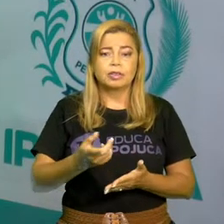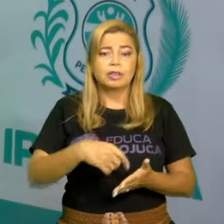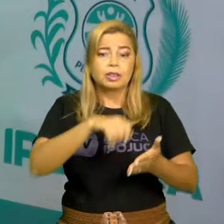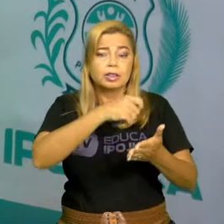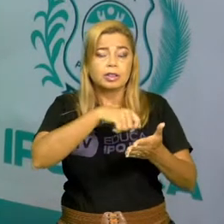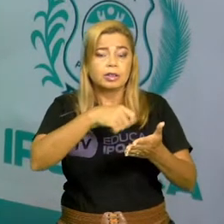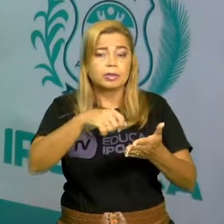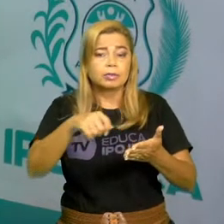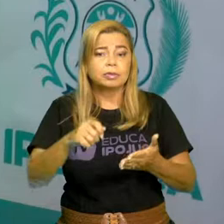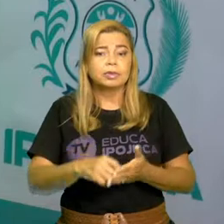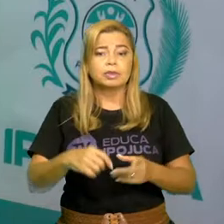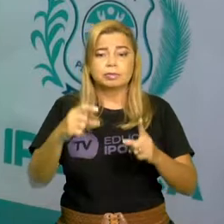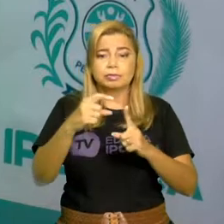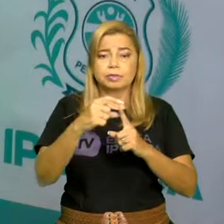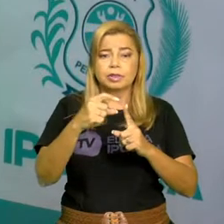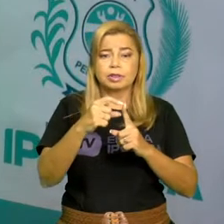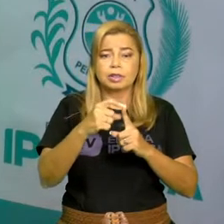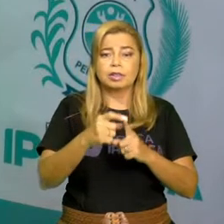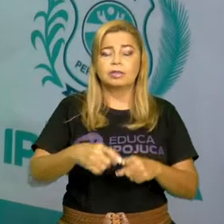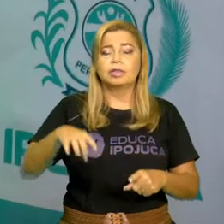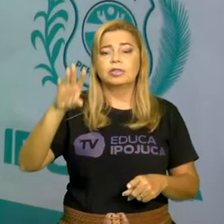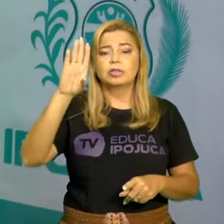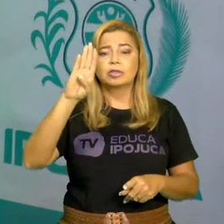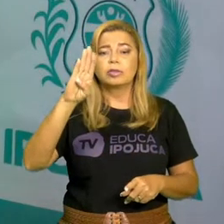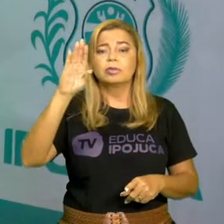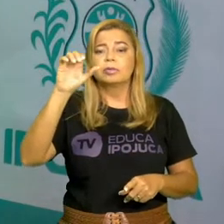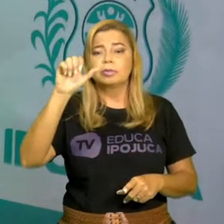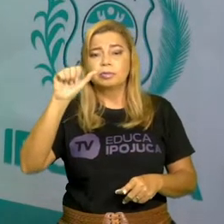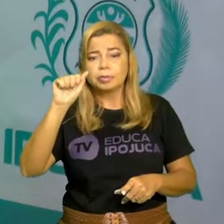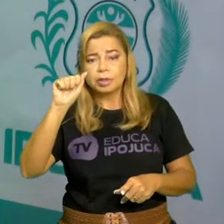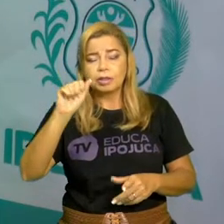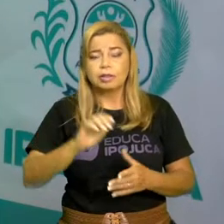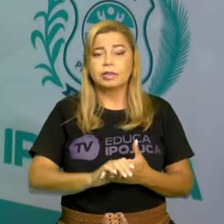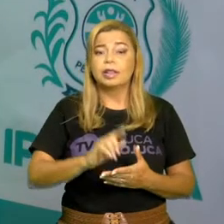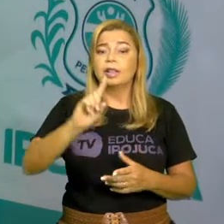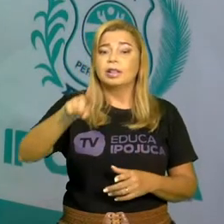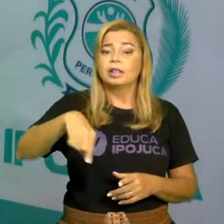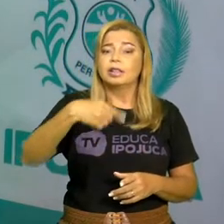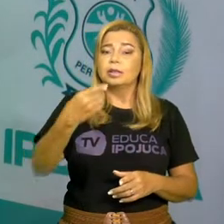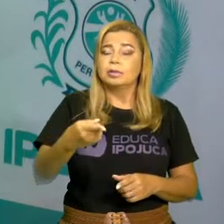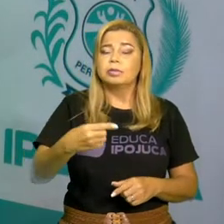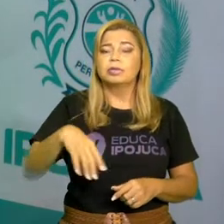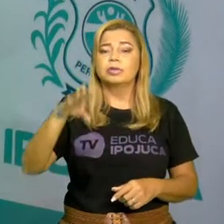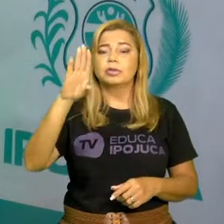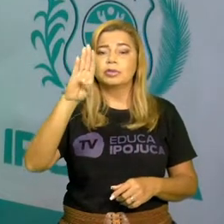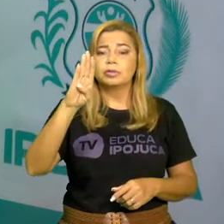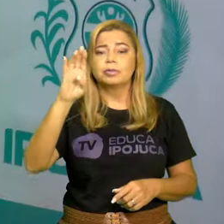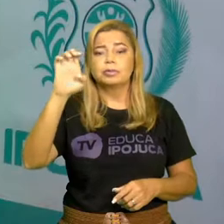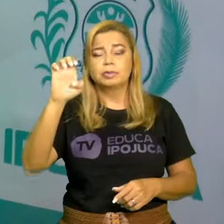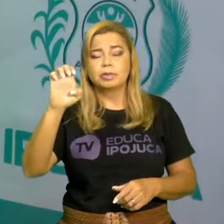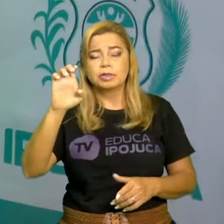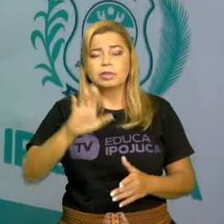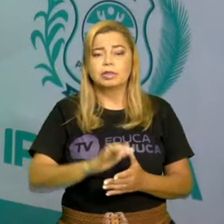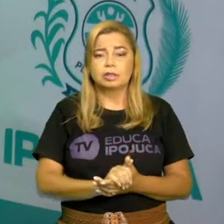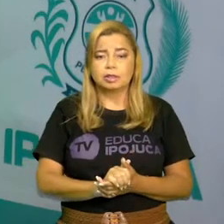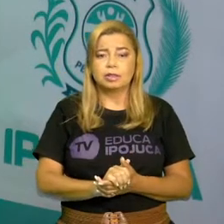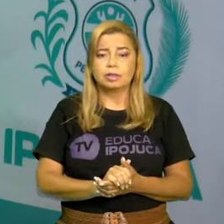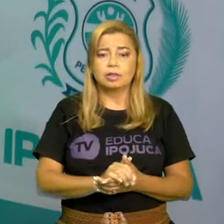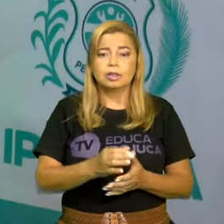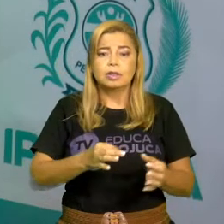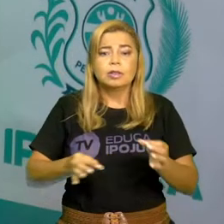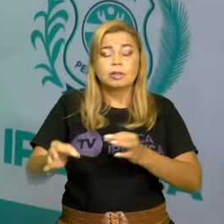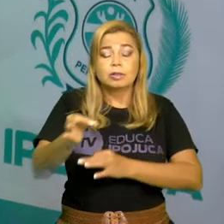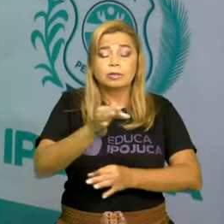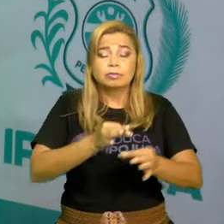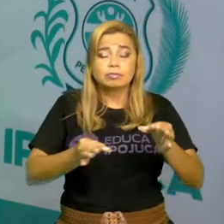aí depois eu vou copiar a palavra com B, não. Vai ser com B, depois com B, seguindo também as ordens da